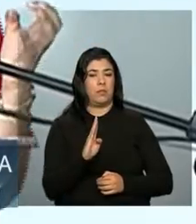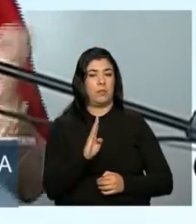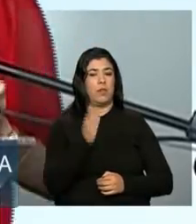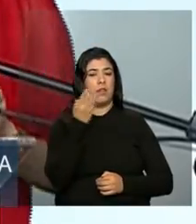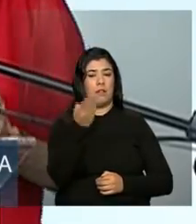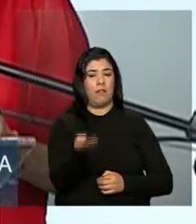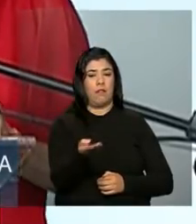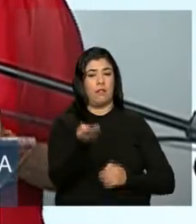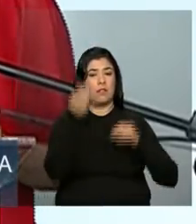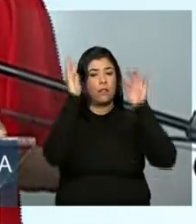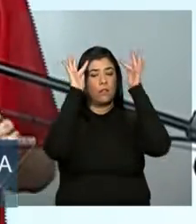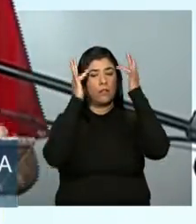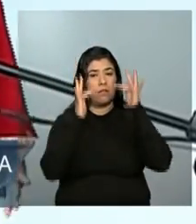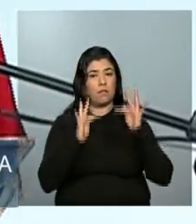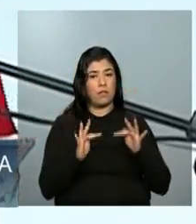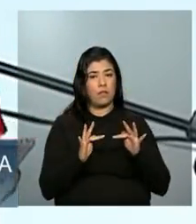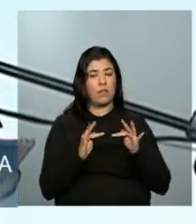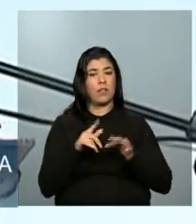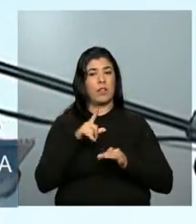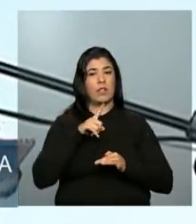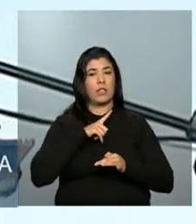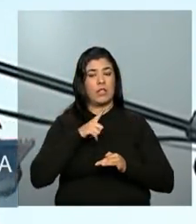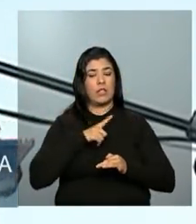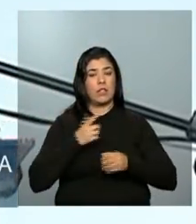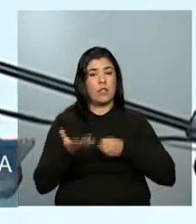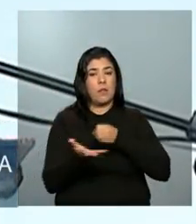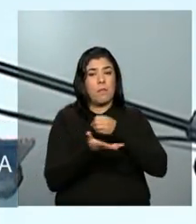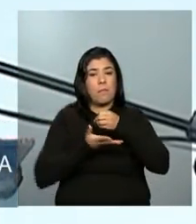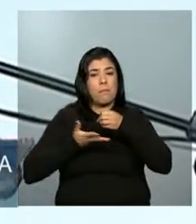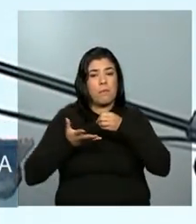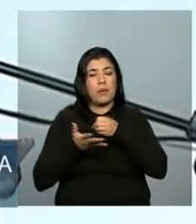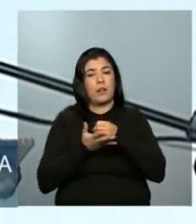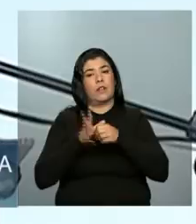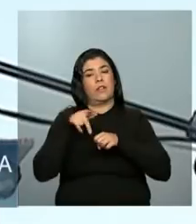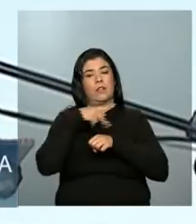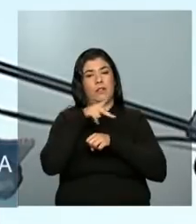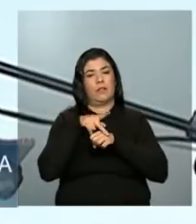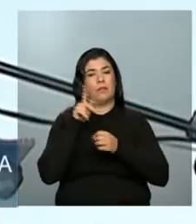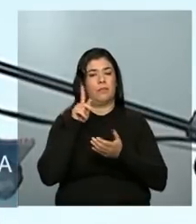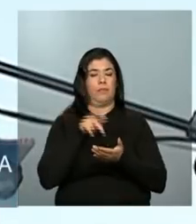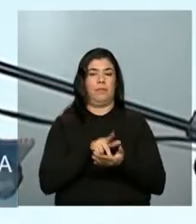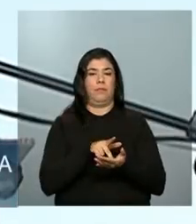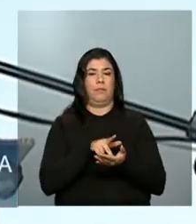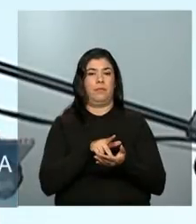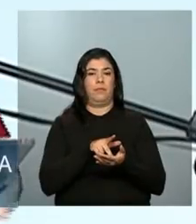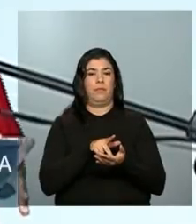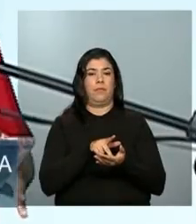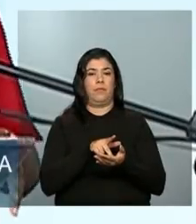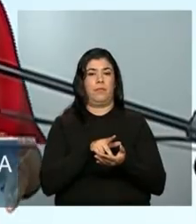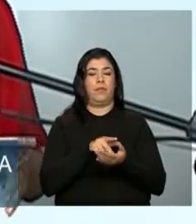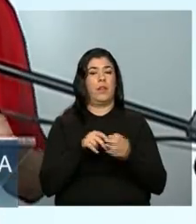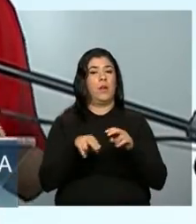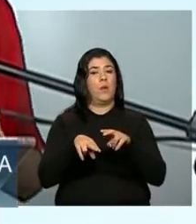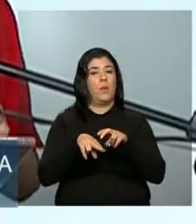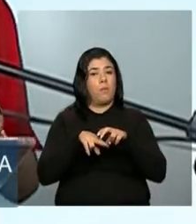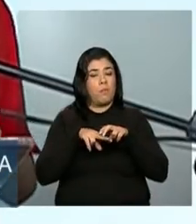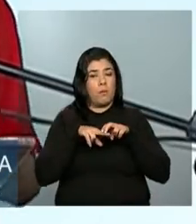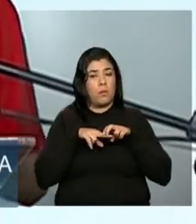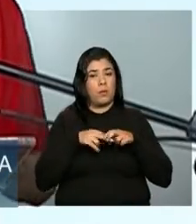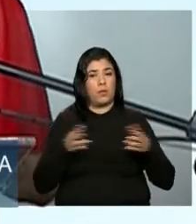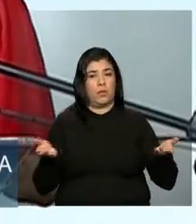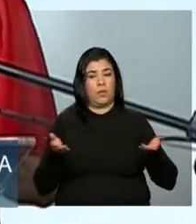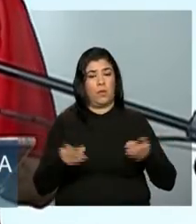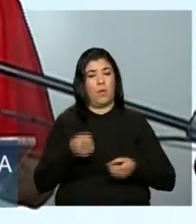que são os sustentáculos do nosso país. Por isso, nesse